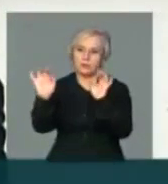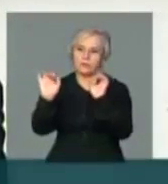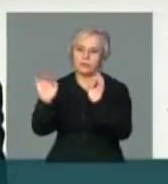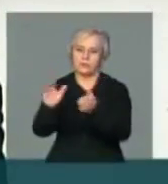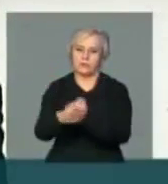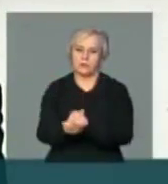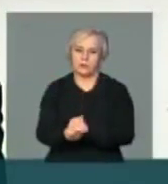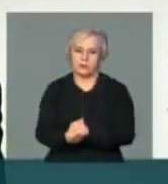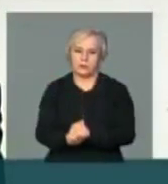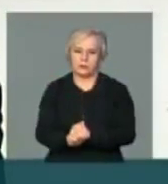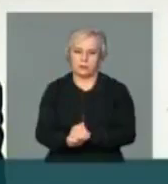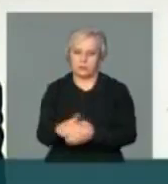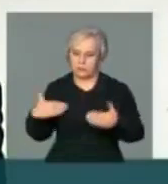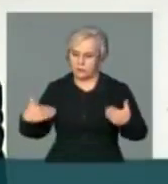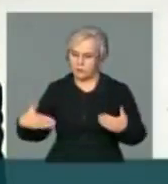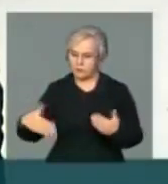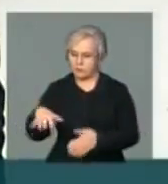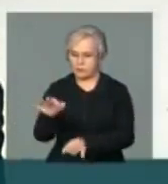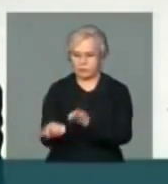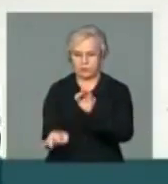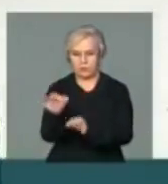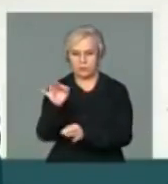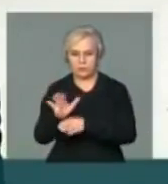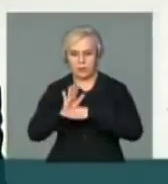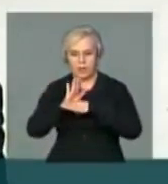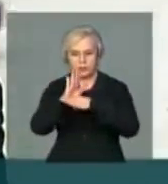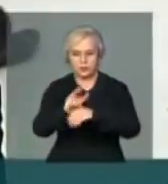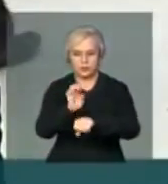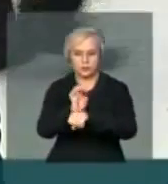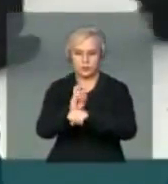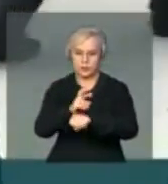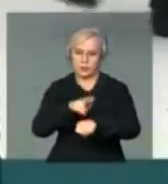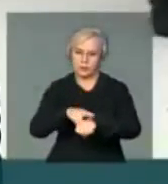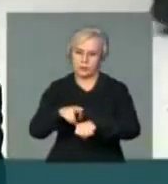o Ministério da Justiça ajude Roraima,